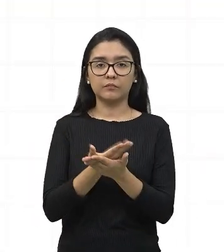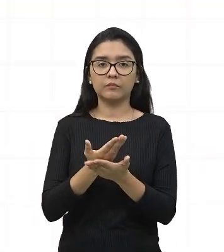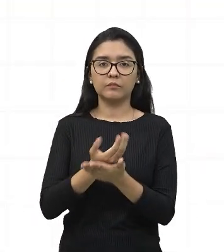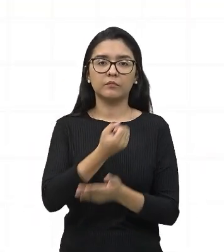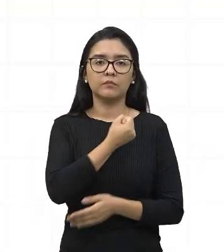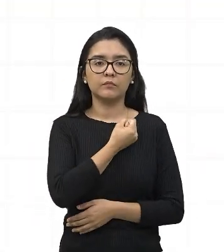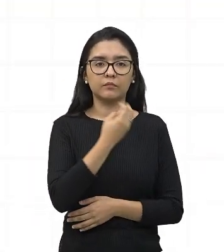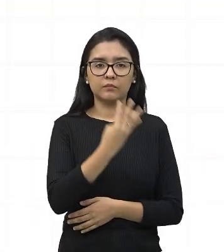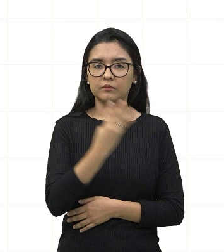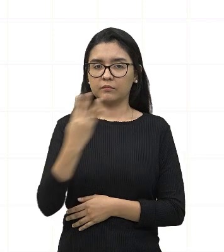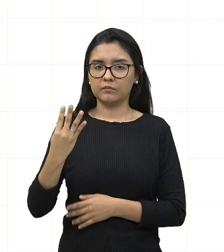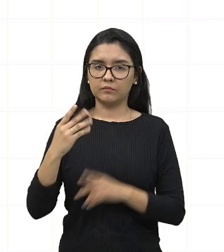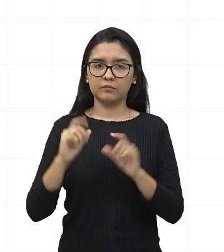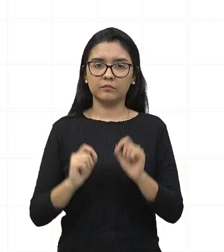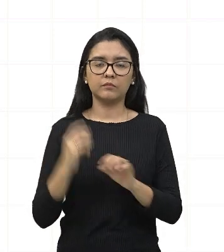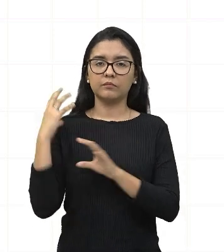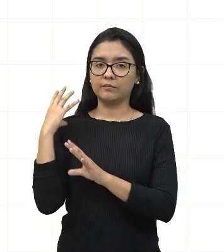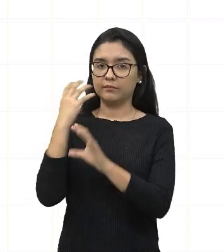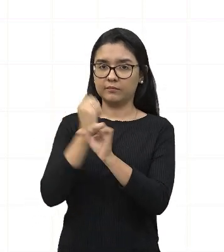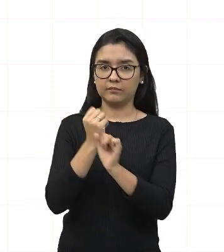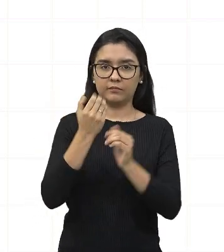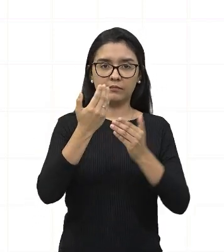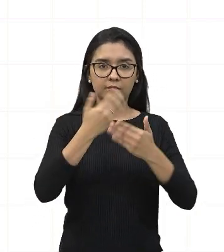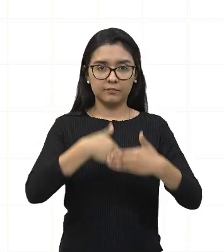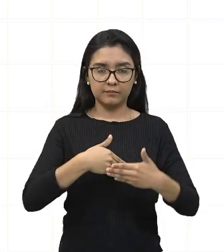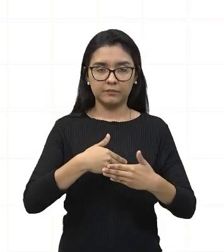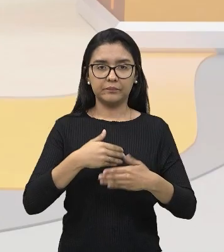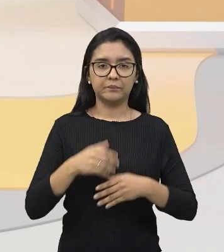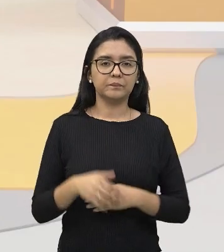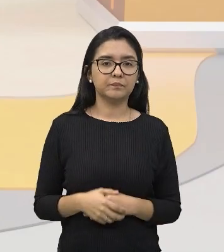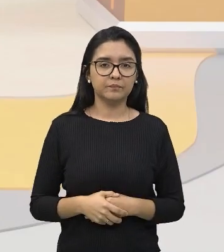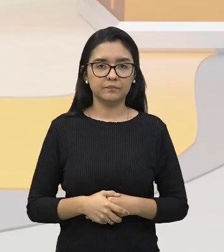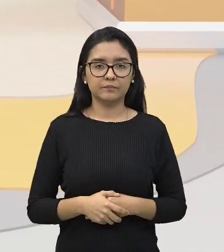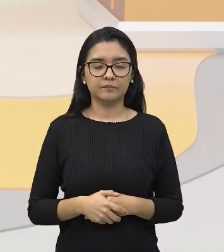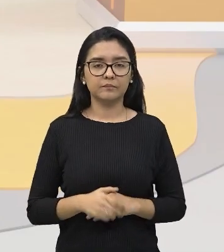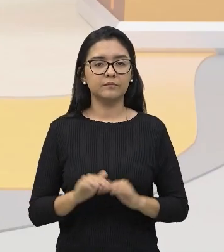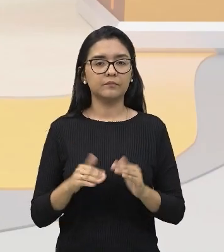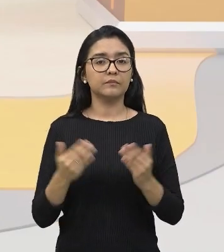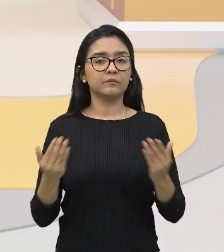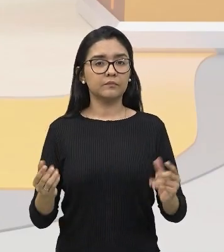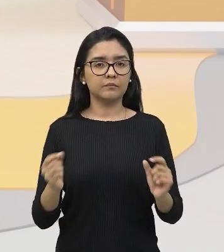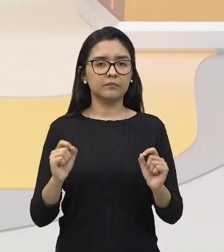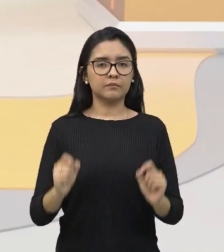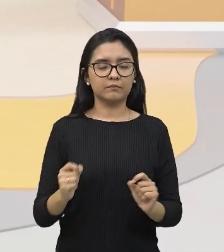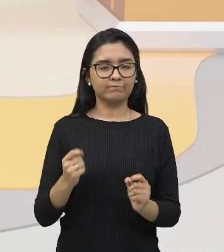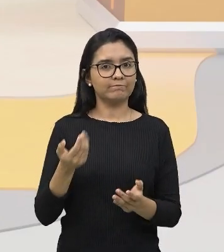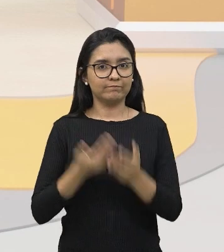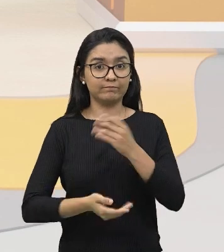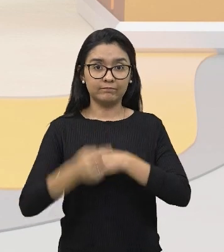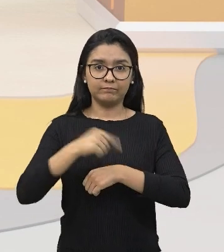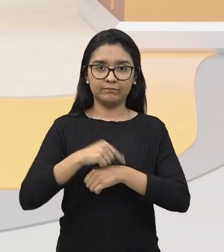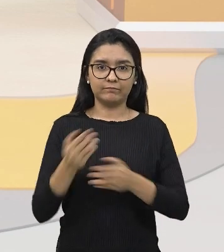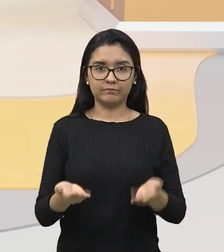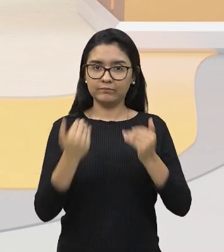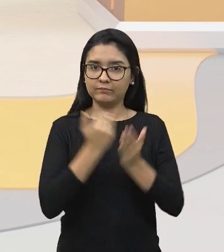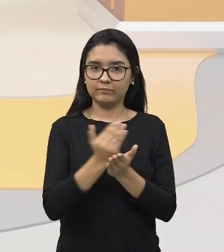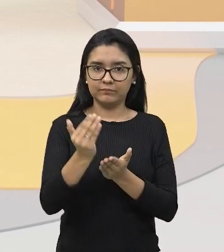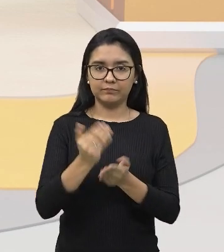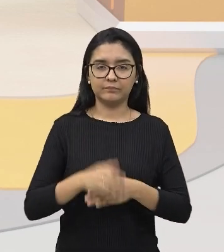44 é Revisão e Avaliação. Então, para a gente não perder tempo, vamos iniciar?